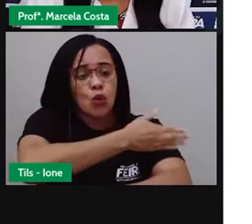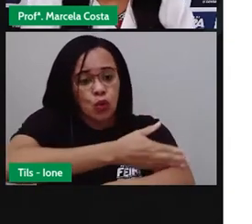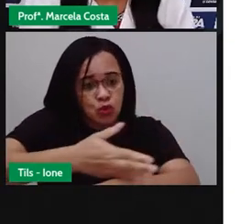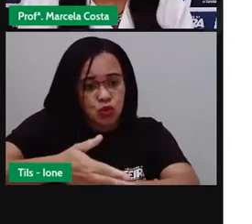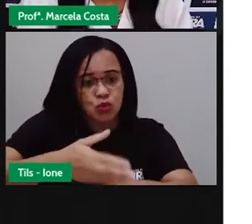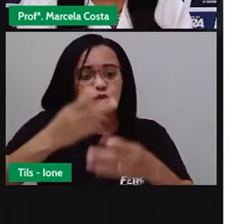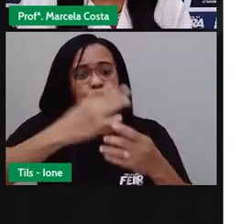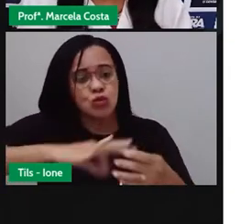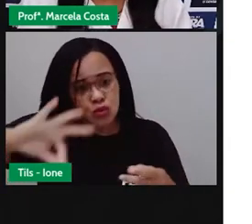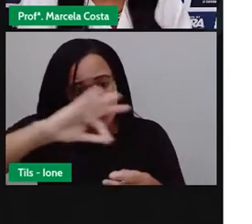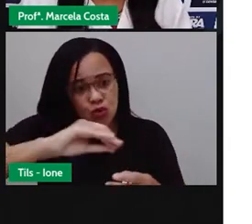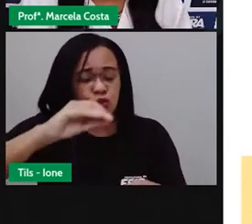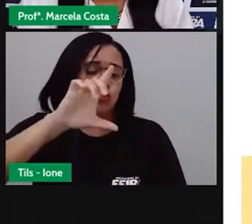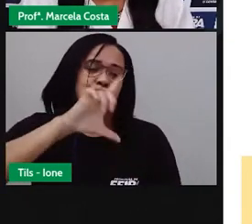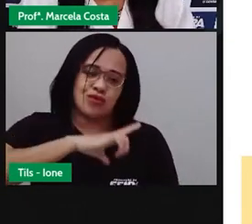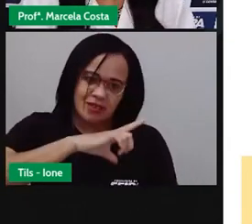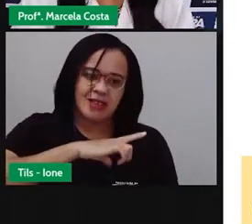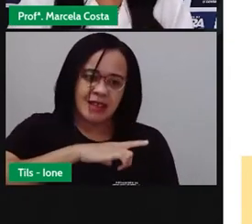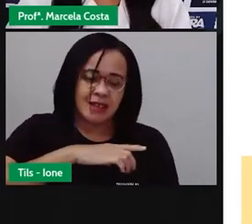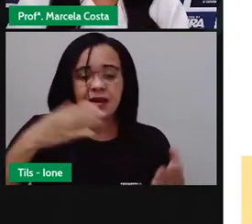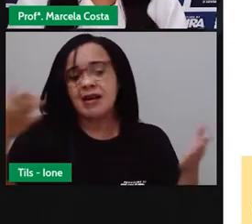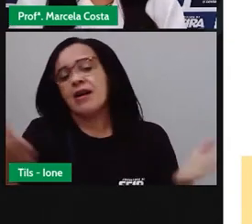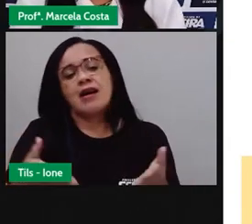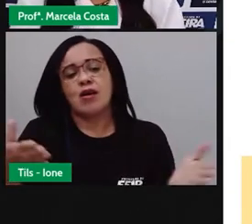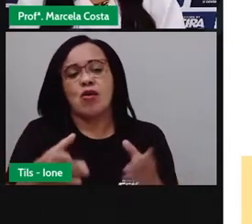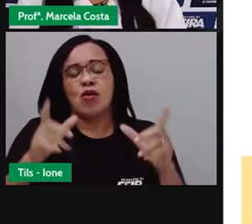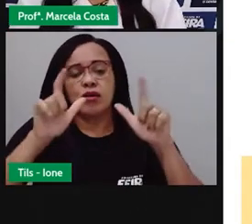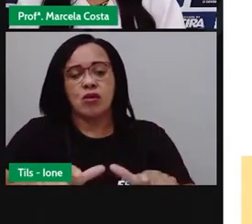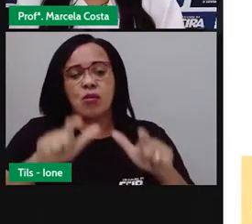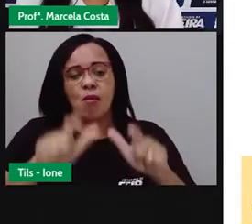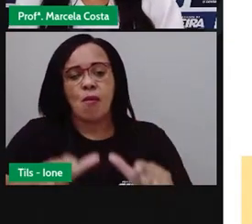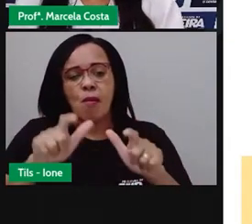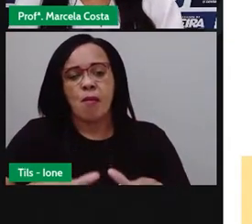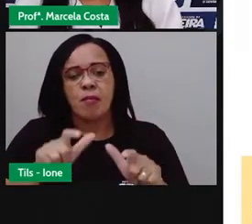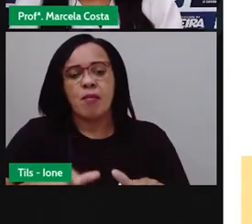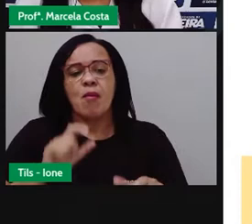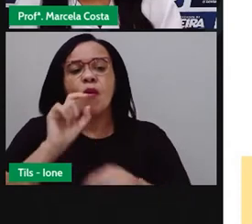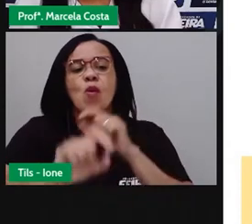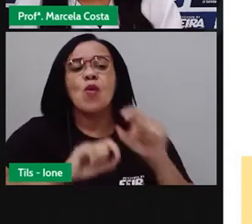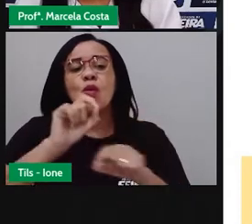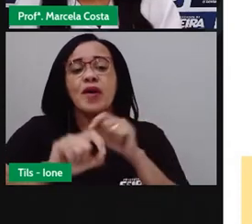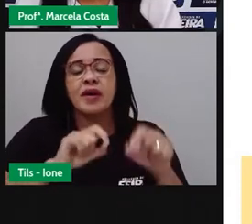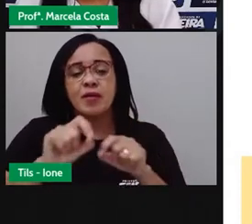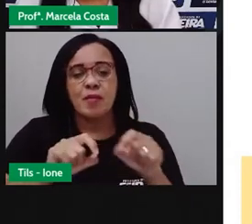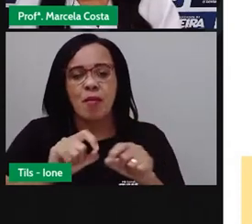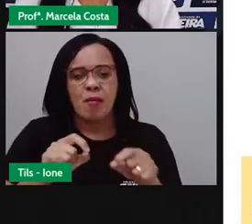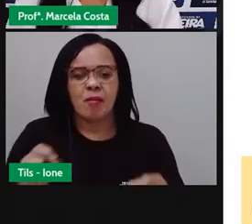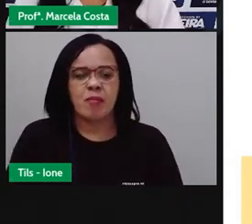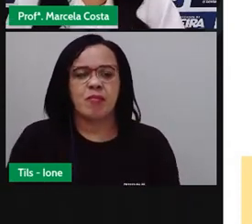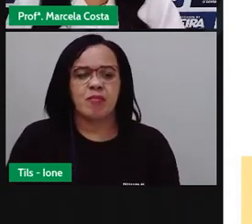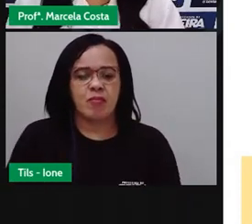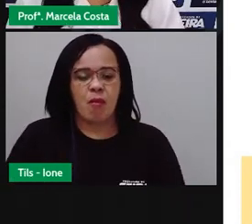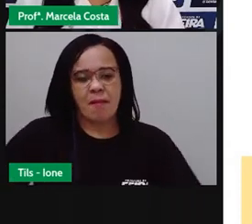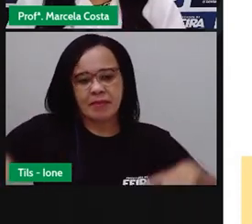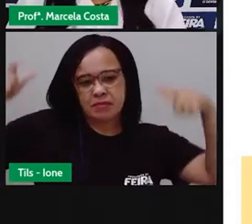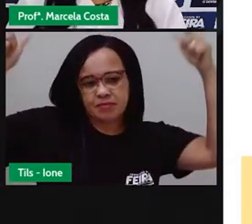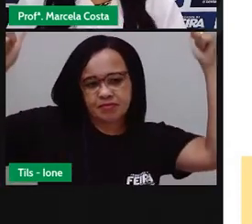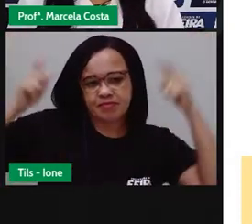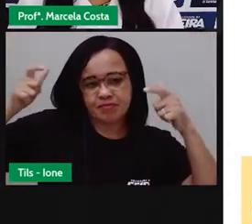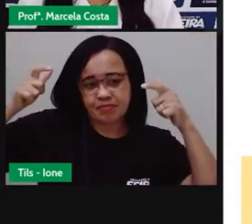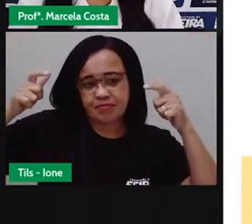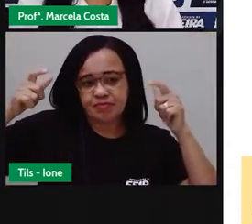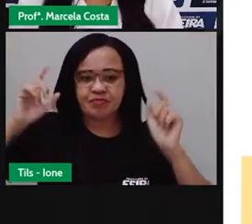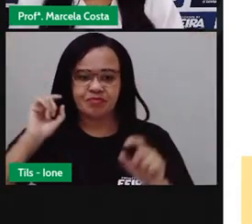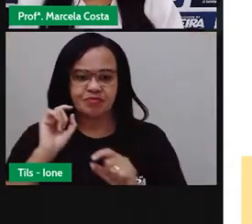ver agora algumas regiões. Olha, a folia dos reis, ou risada,